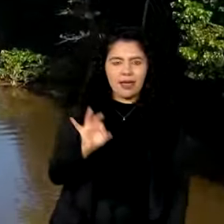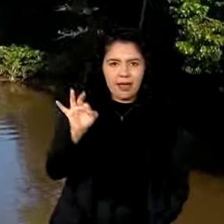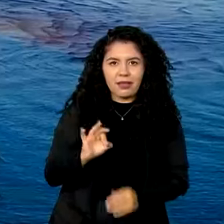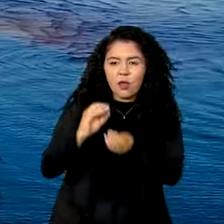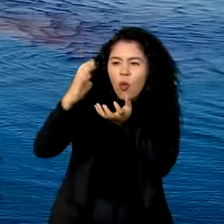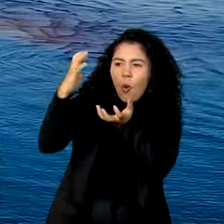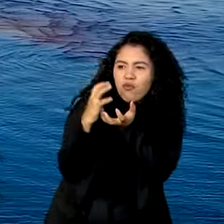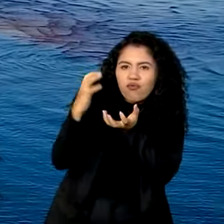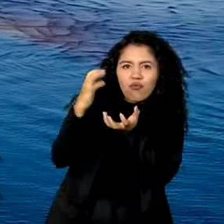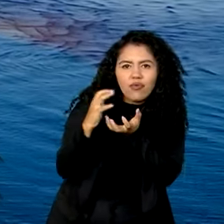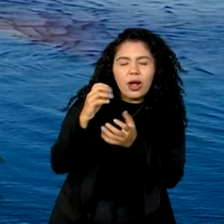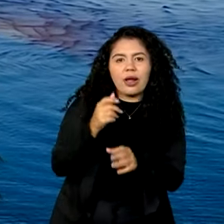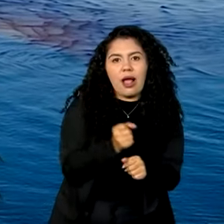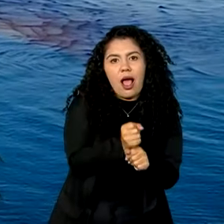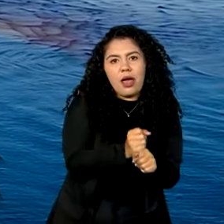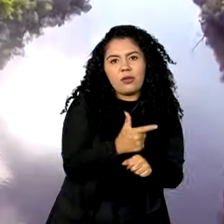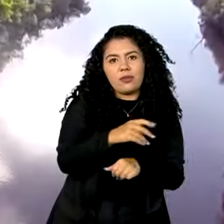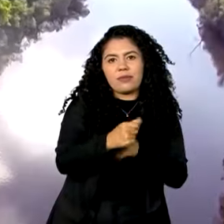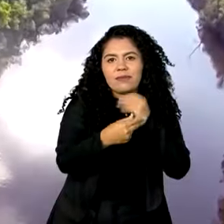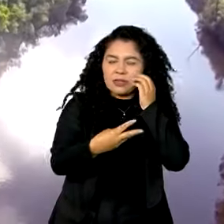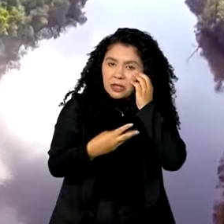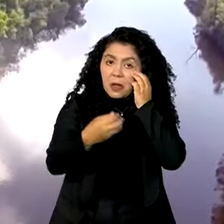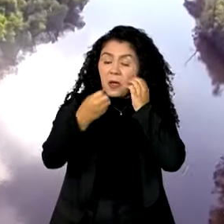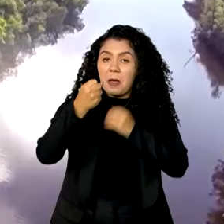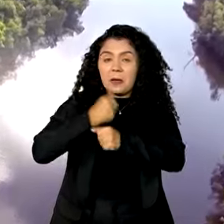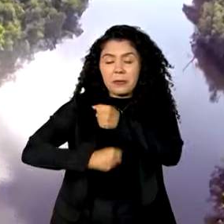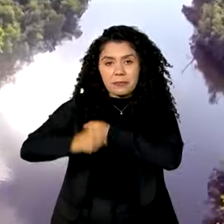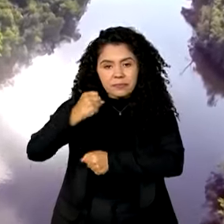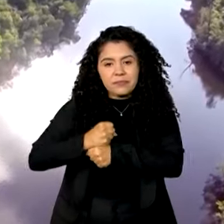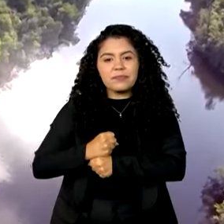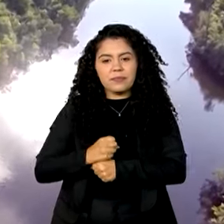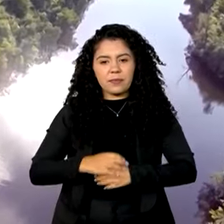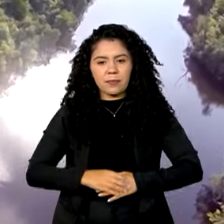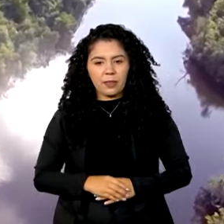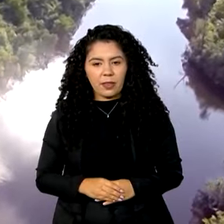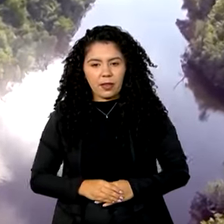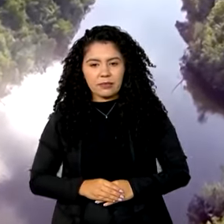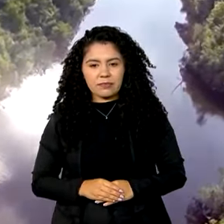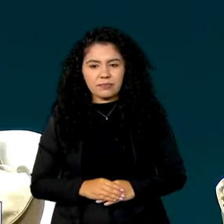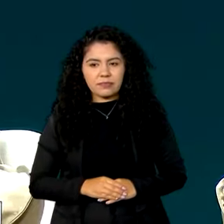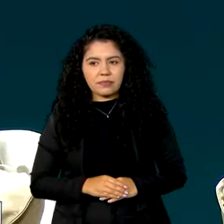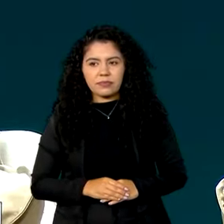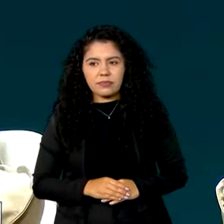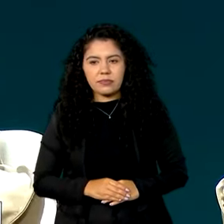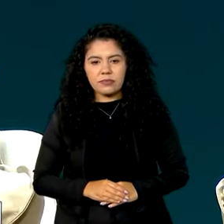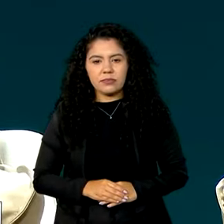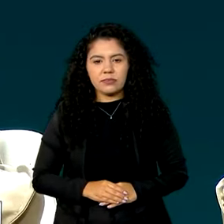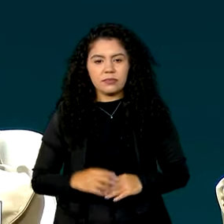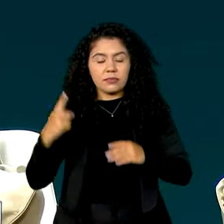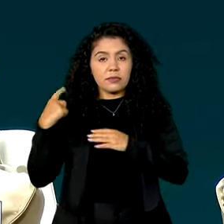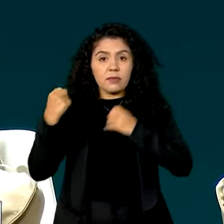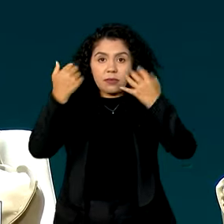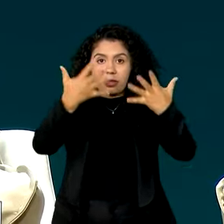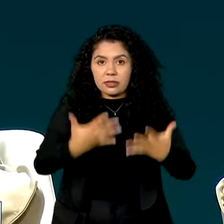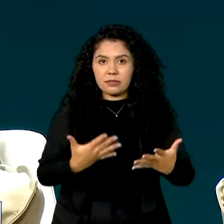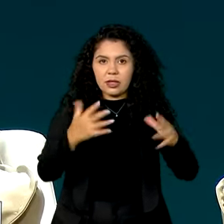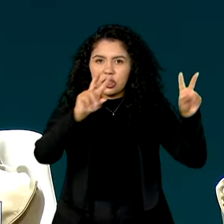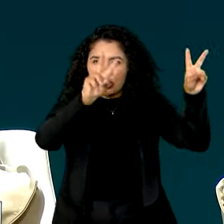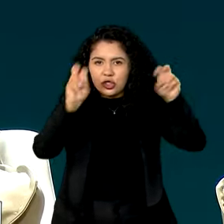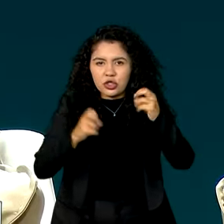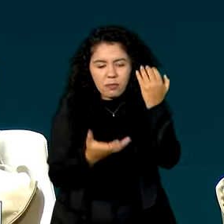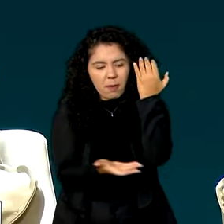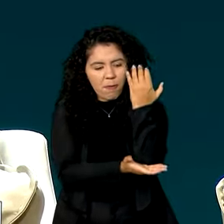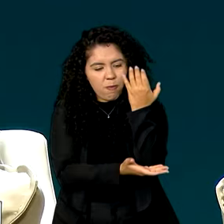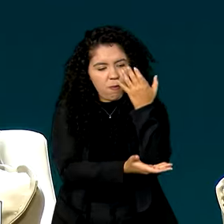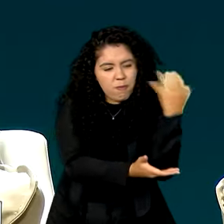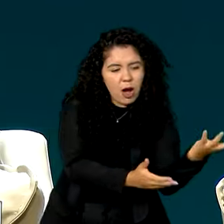2023, a maior redução em 15 anos. O desmatamento, uma